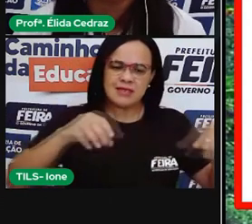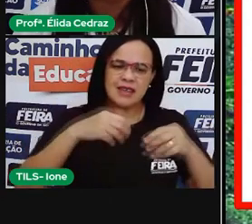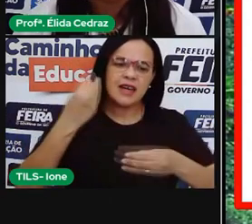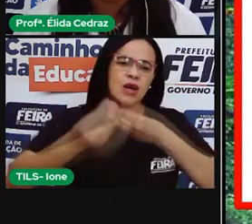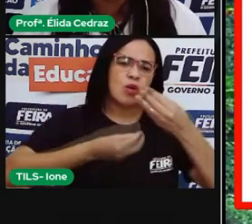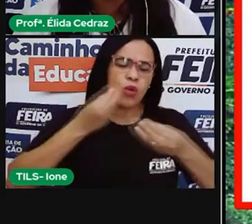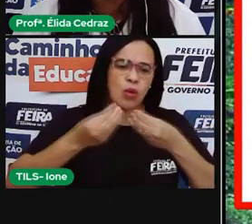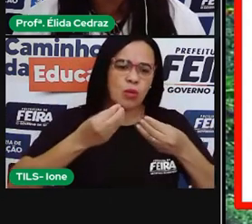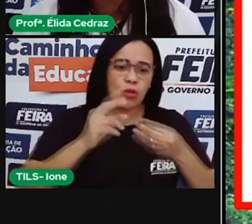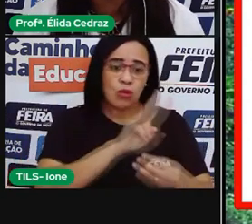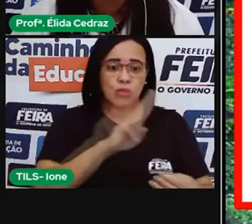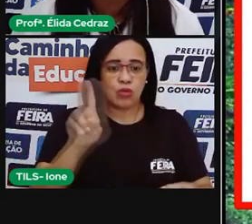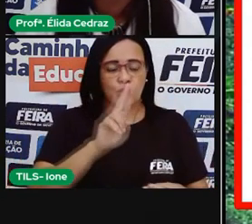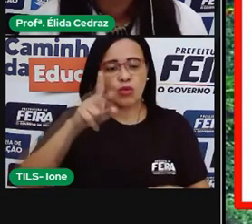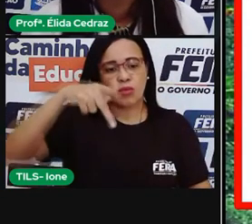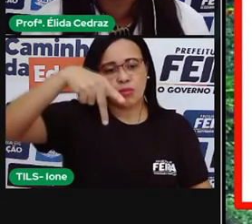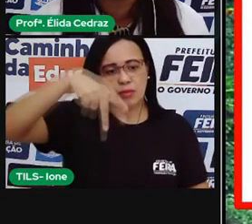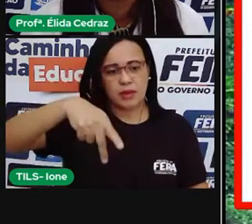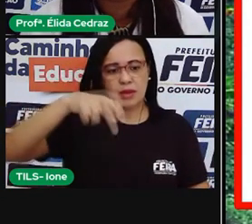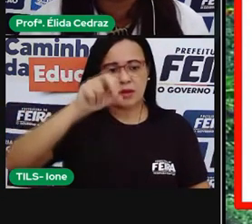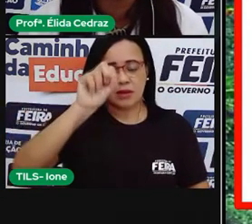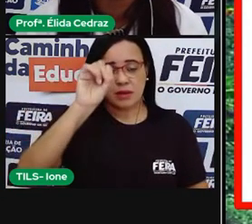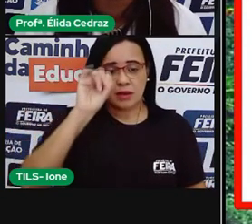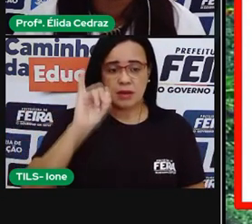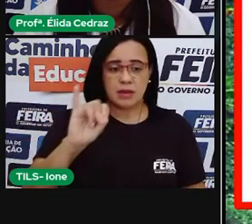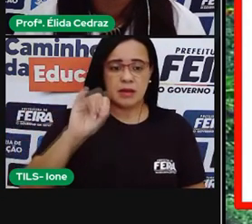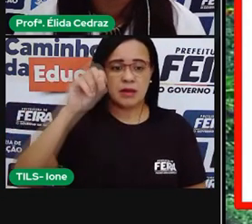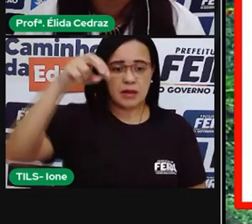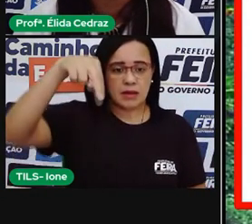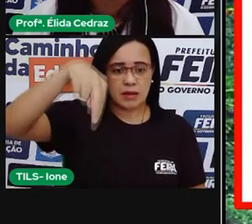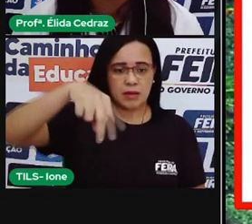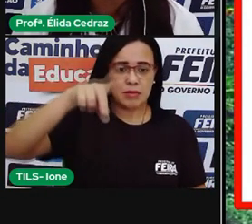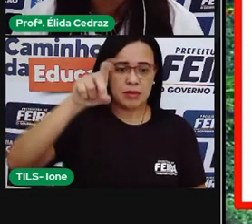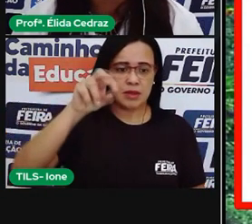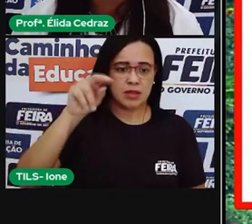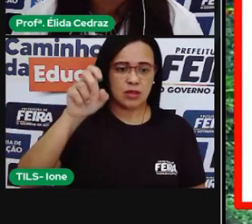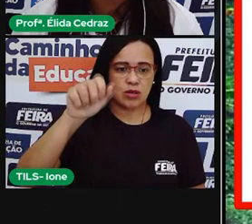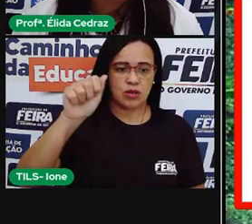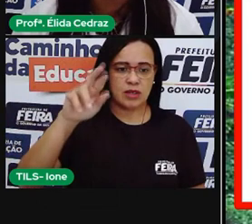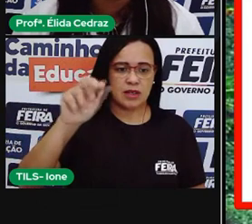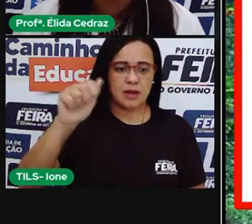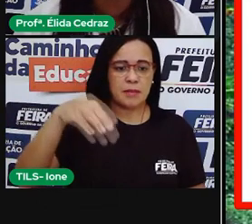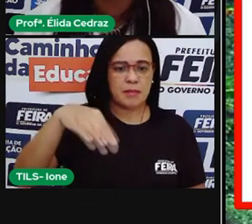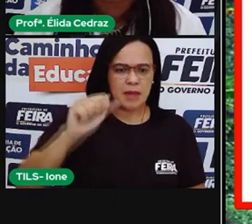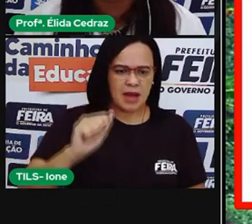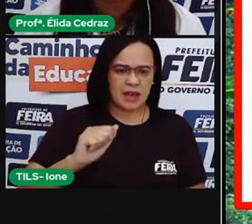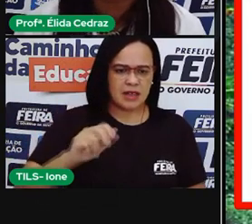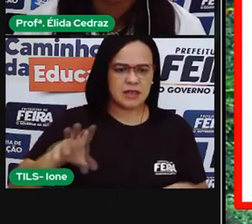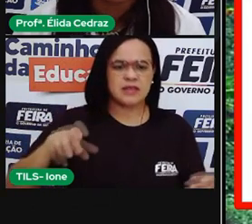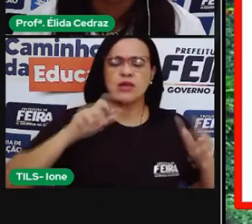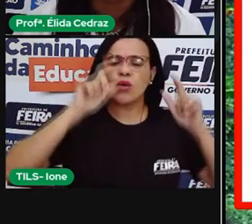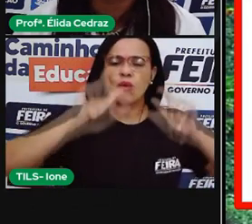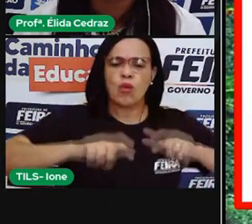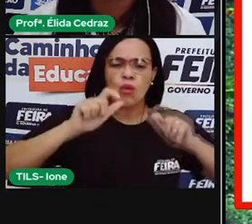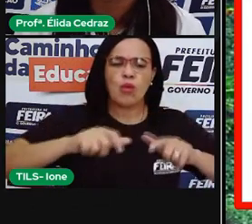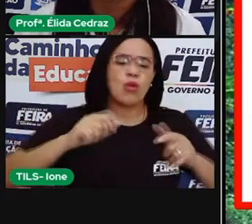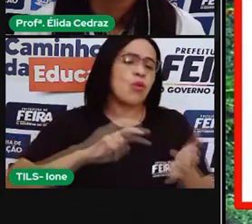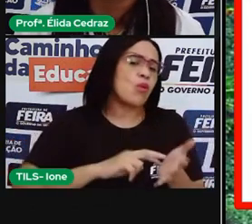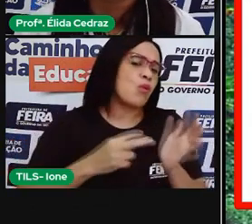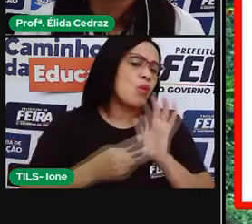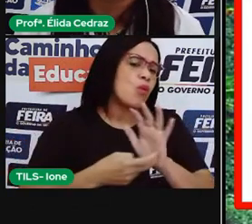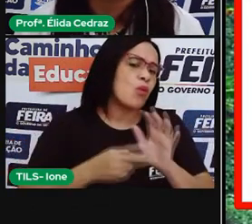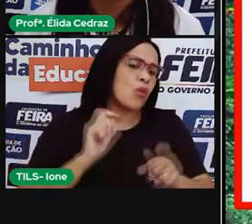pindarama e em tupi significa nação, país ou